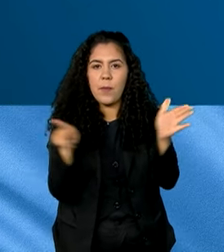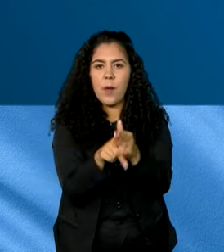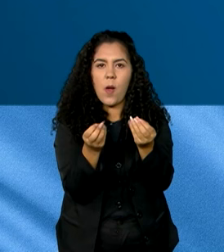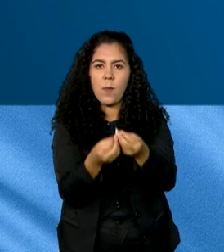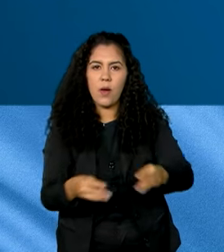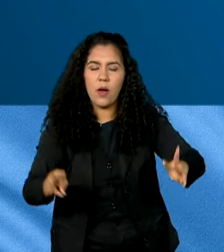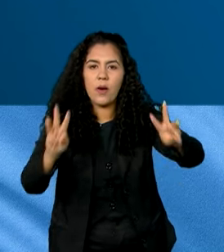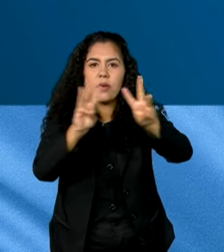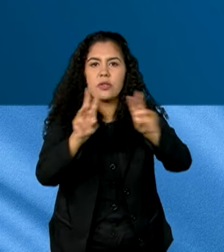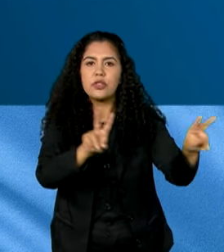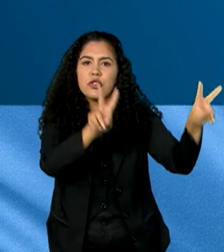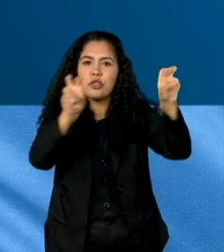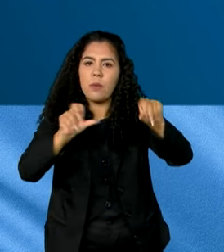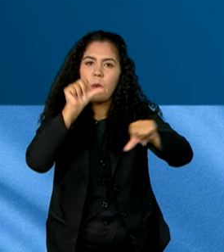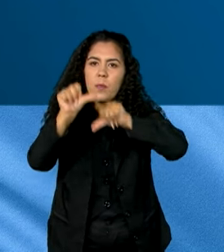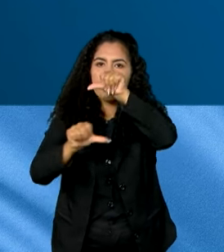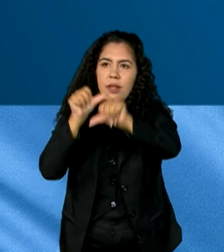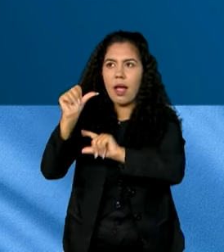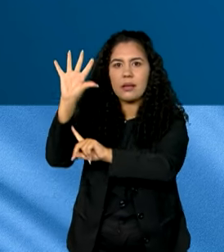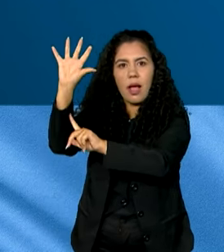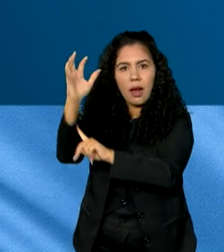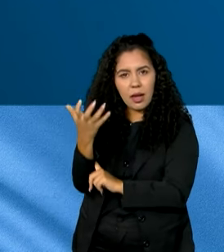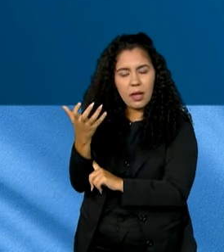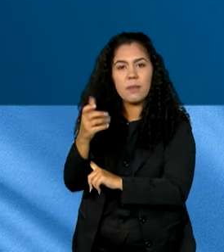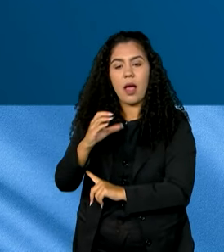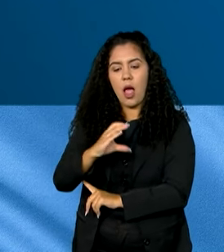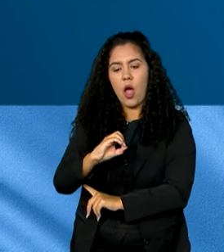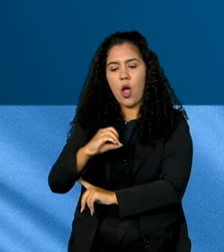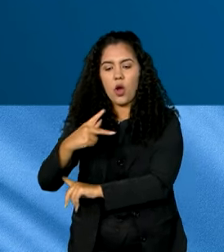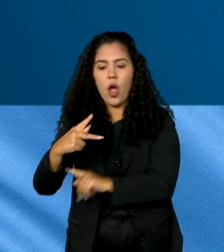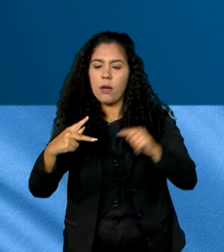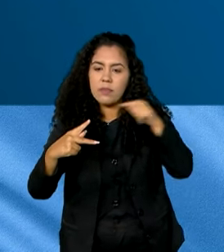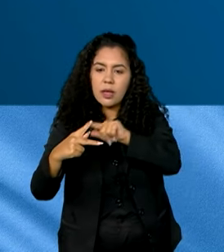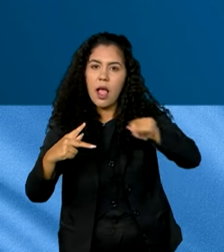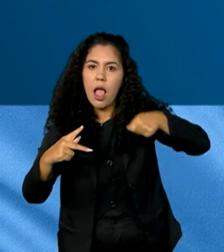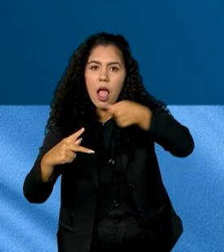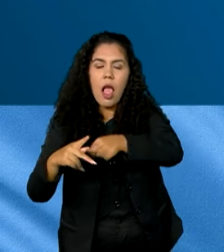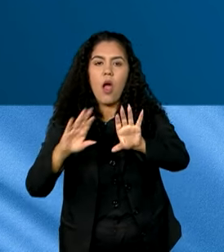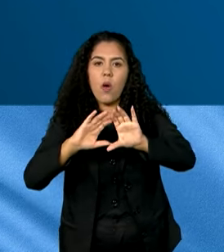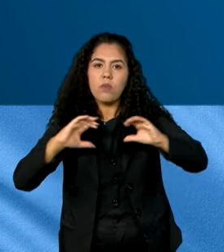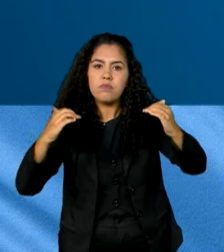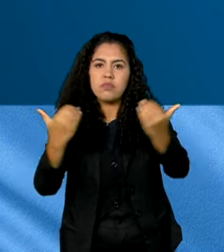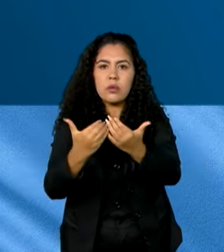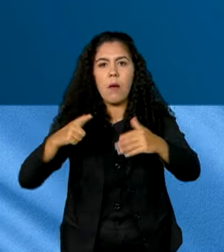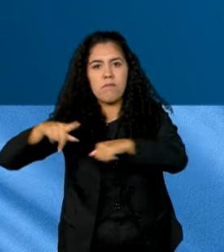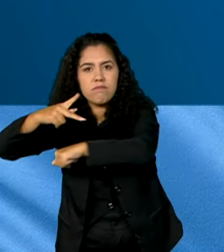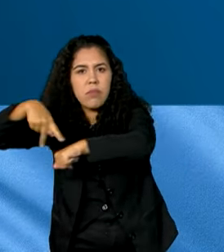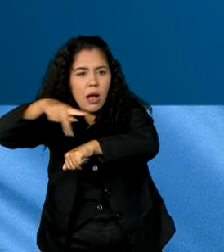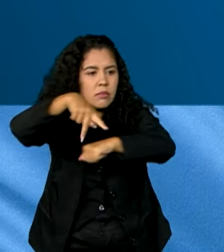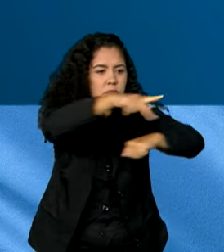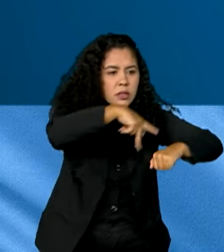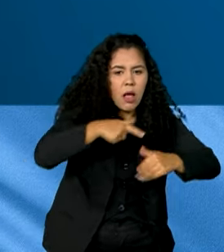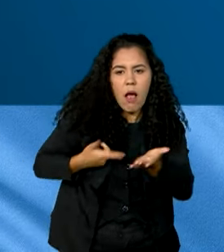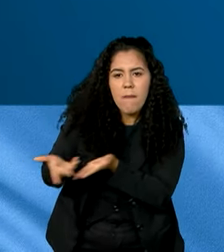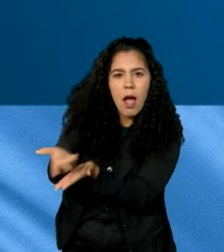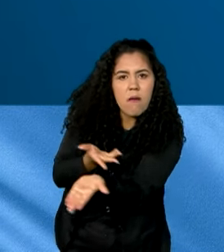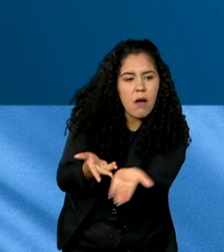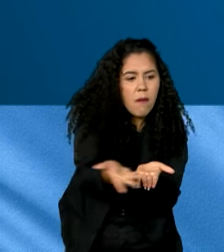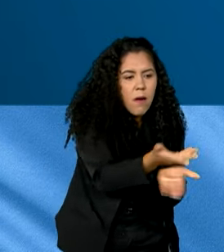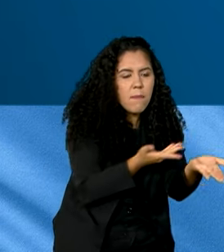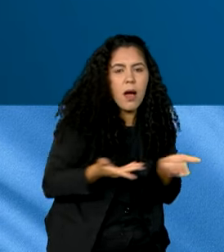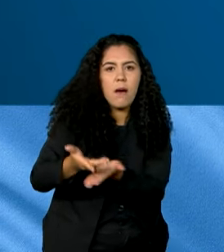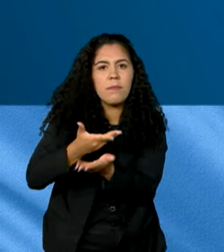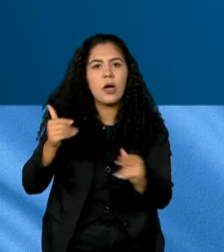Unidas sobre Mudanças Climáticas, A COP é um fórum multilateral para a tomada de decisões em relações às